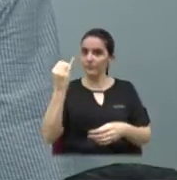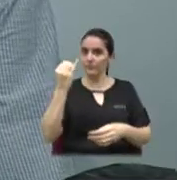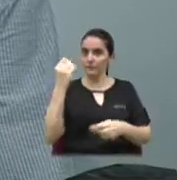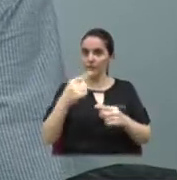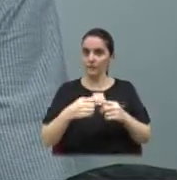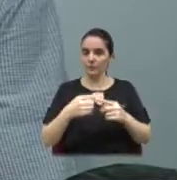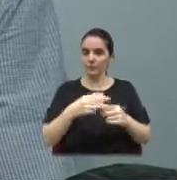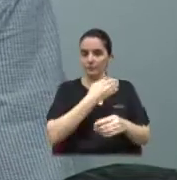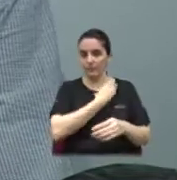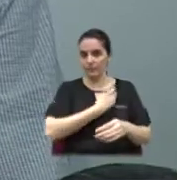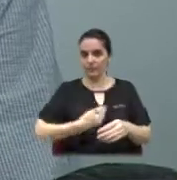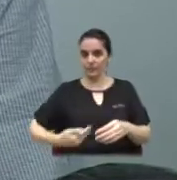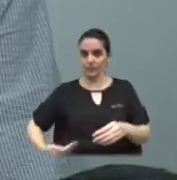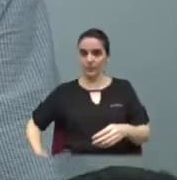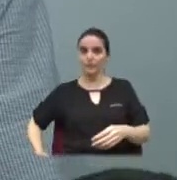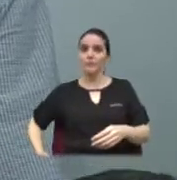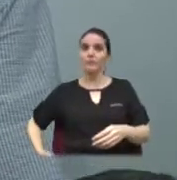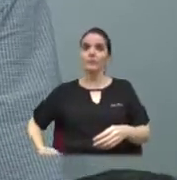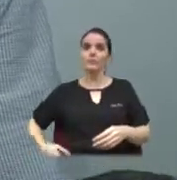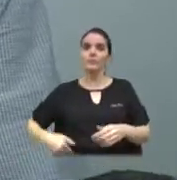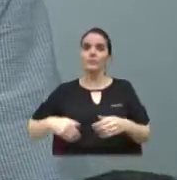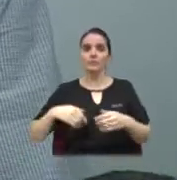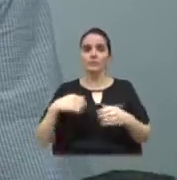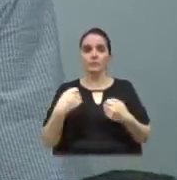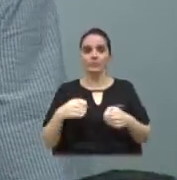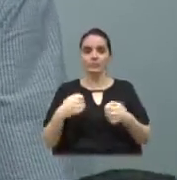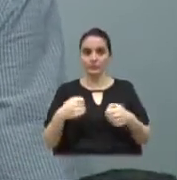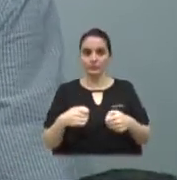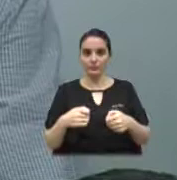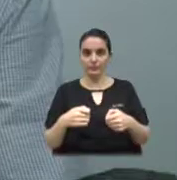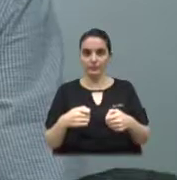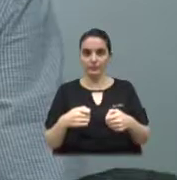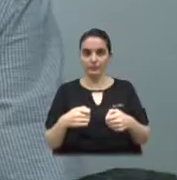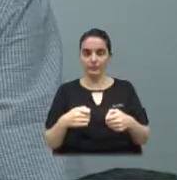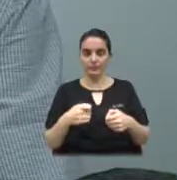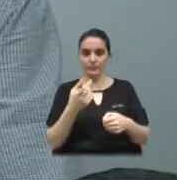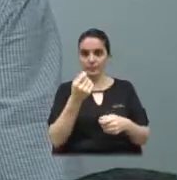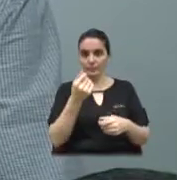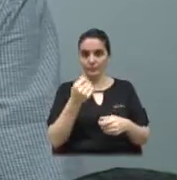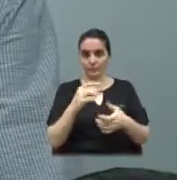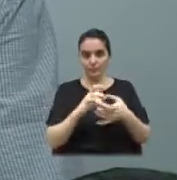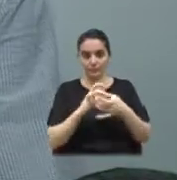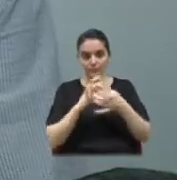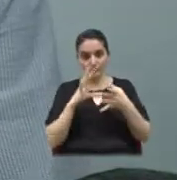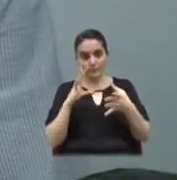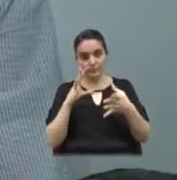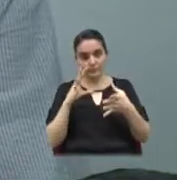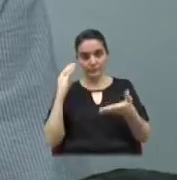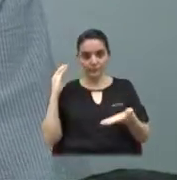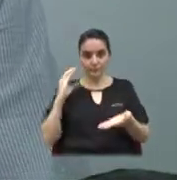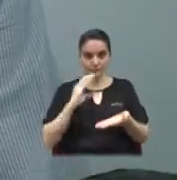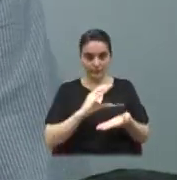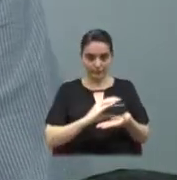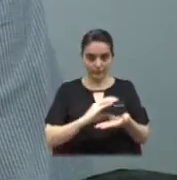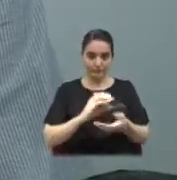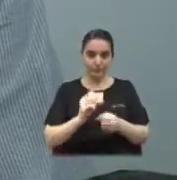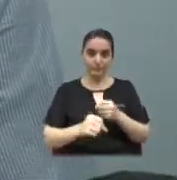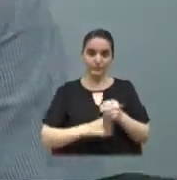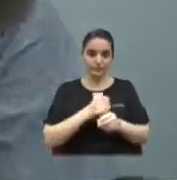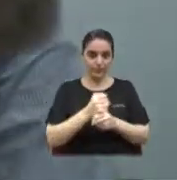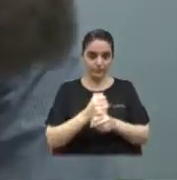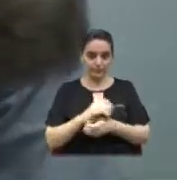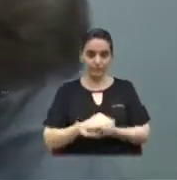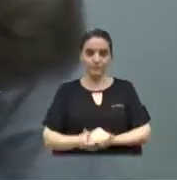governo faça essa liberação dessa verba para o ano de... Obrigado, senhor presidente.